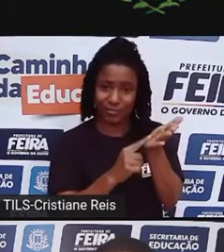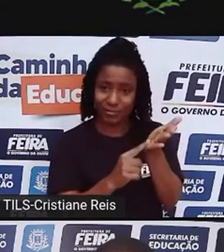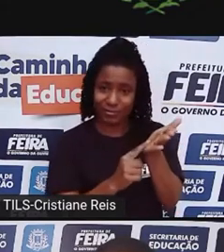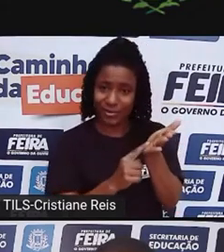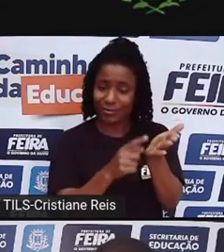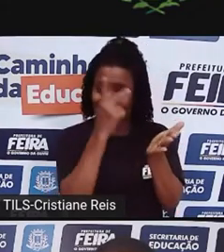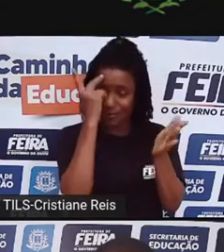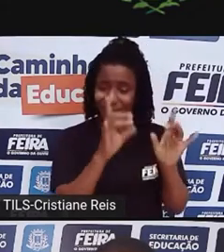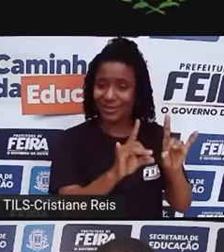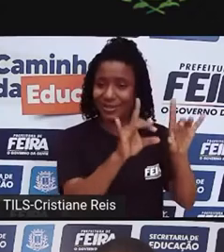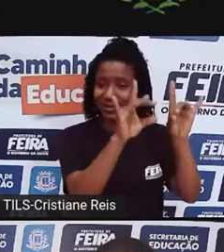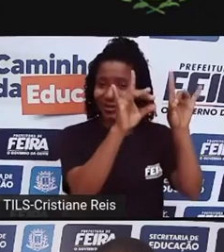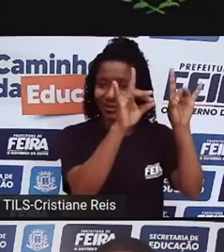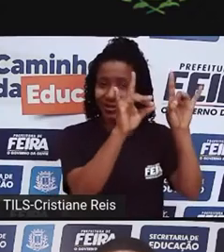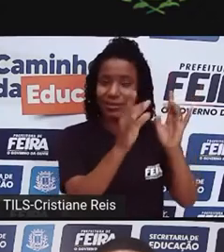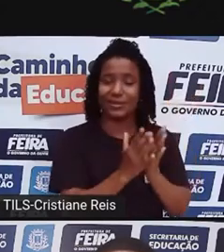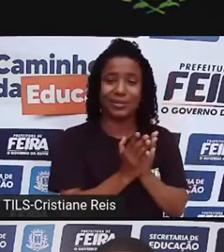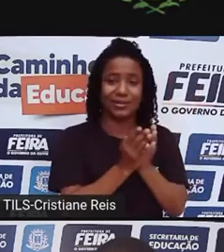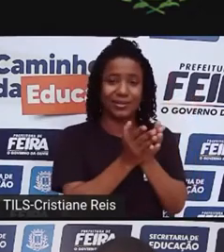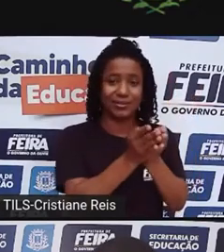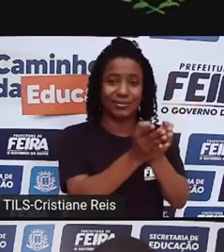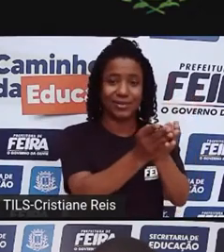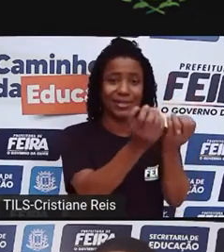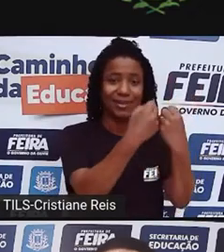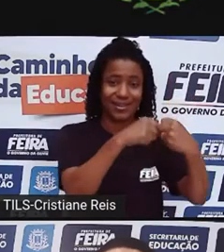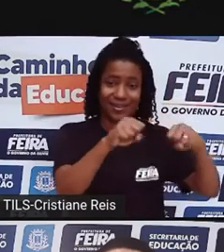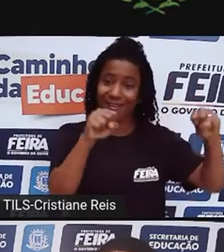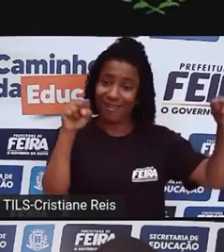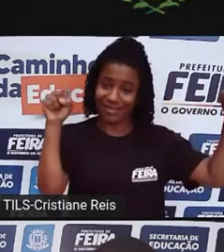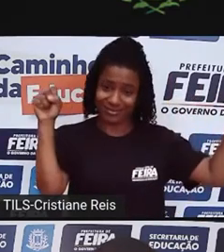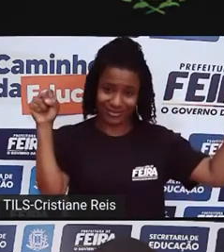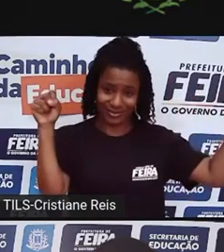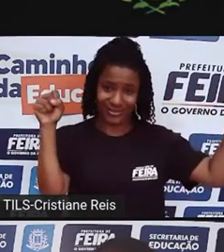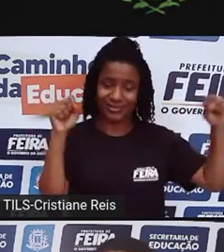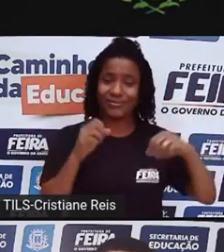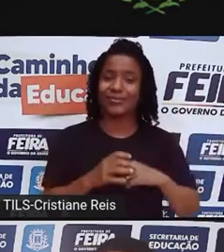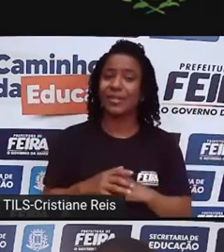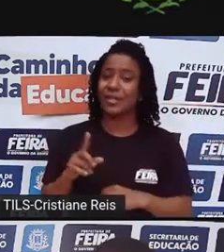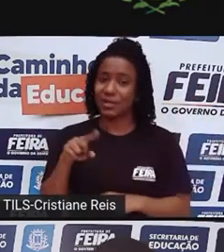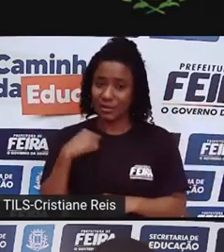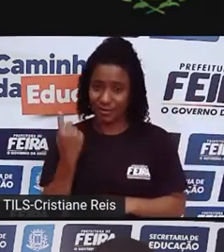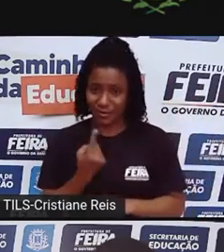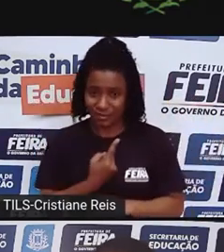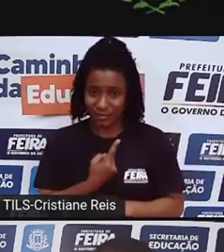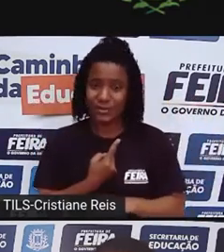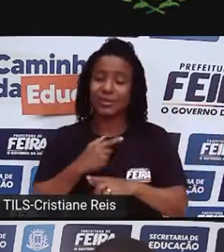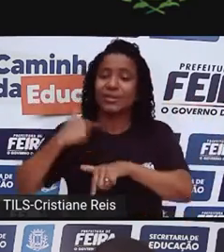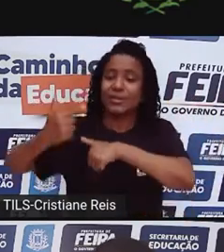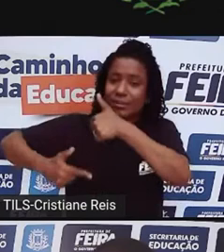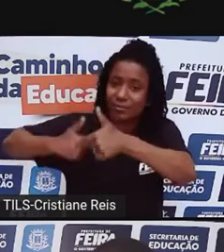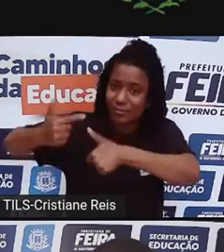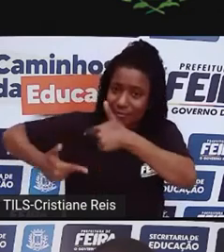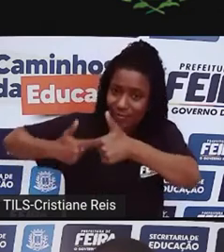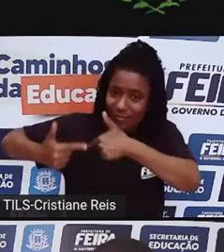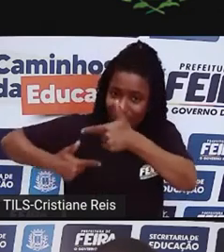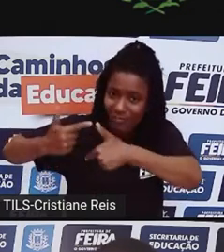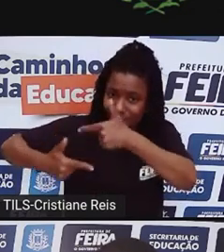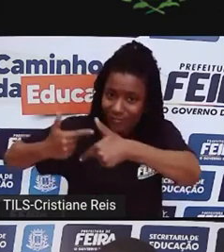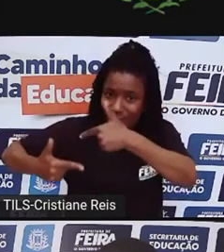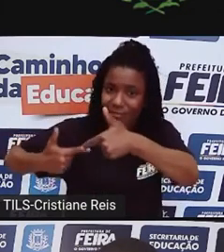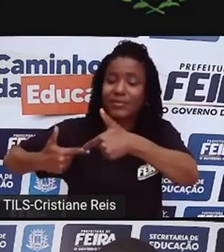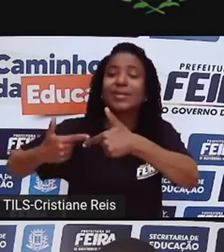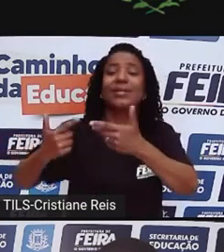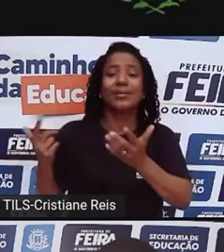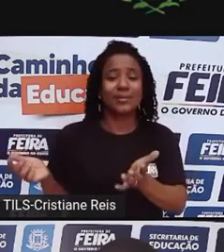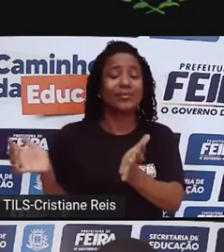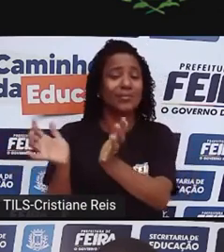não é um barco, é um iate. O barco que nós, trabalhadores, povos periféricos,